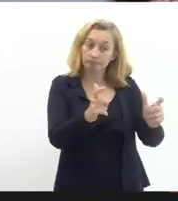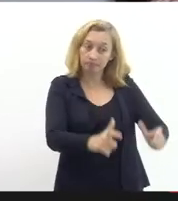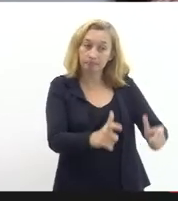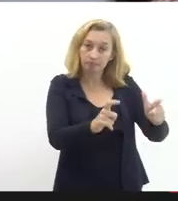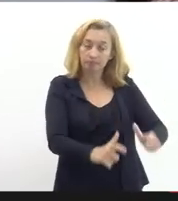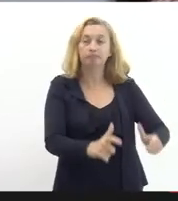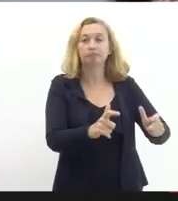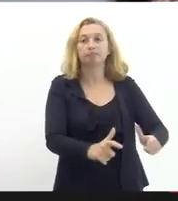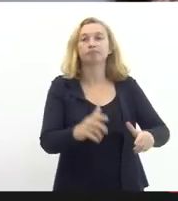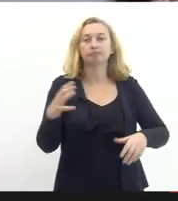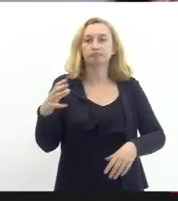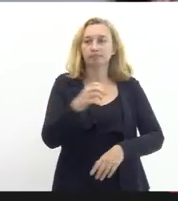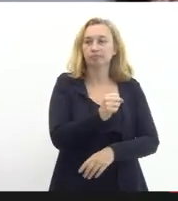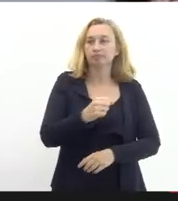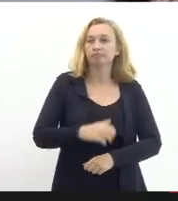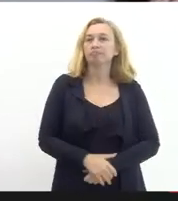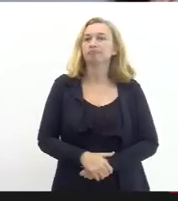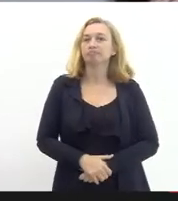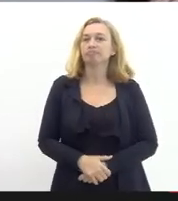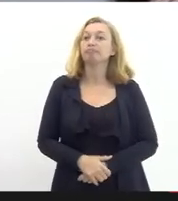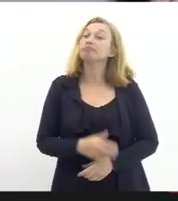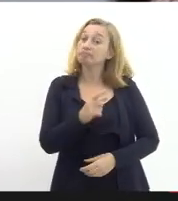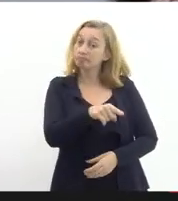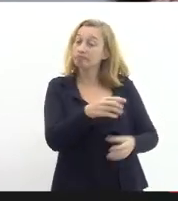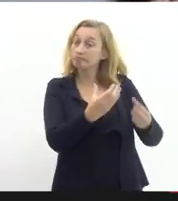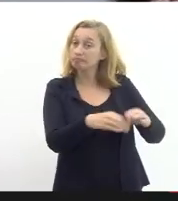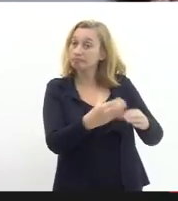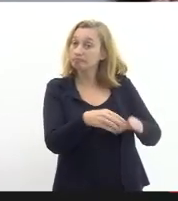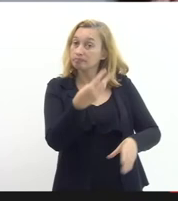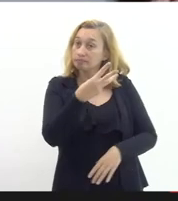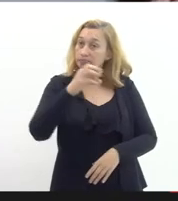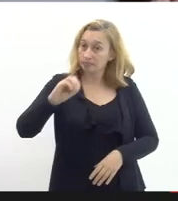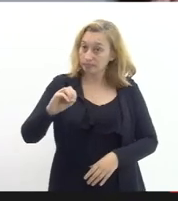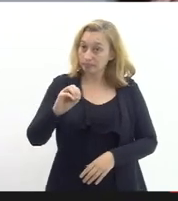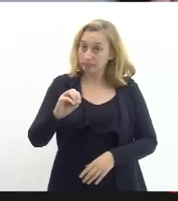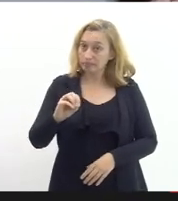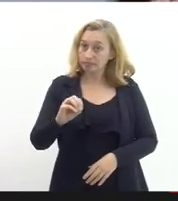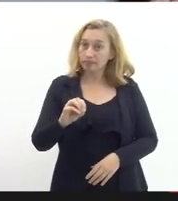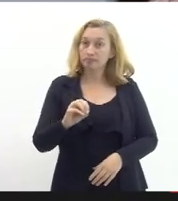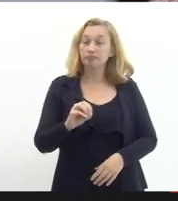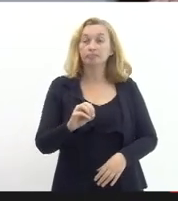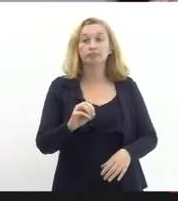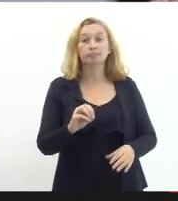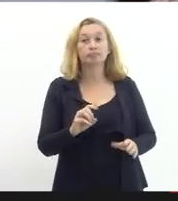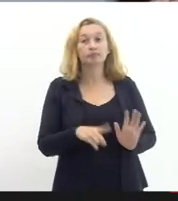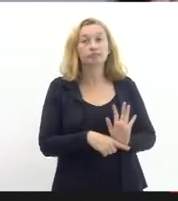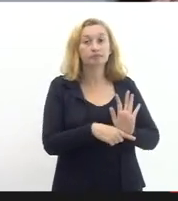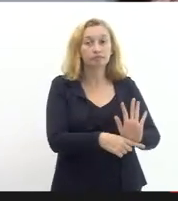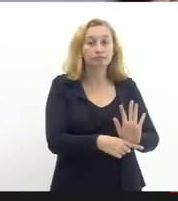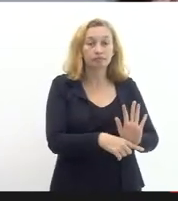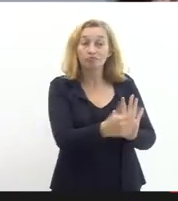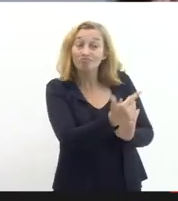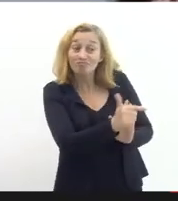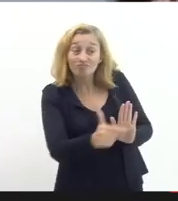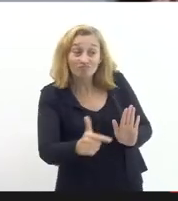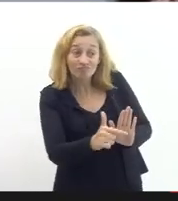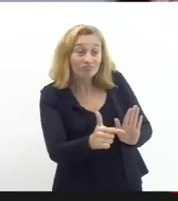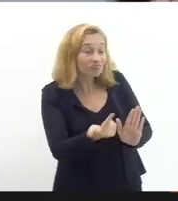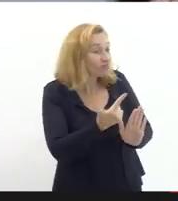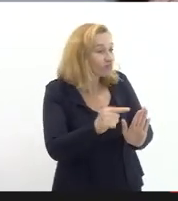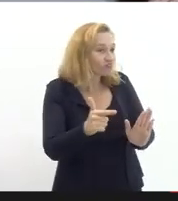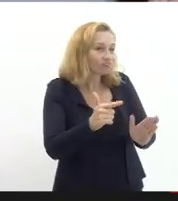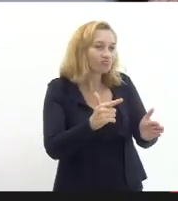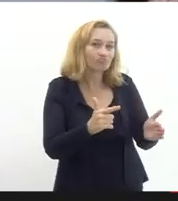disciplina eu não tenho mais candidato então esse concurso para os 300 ele tem o objetivo de suprir lacunas onde eu não tenho candidato mais